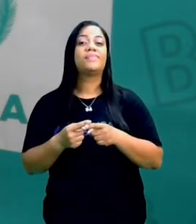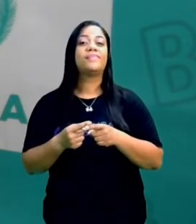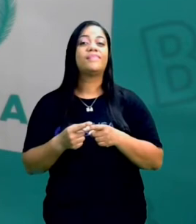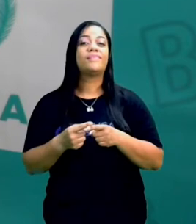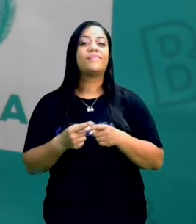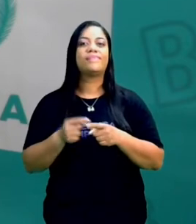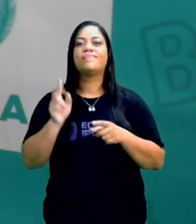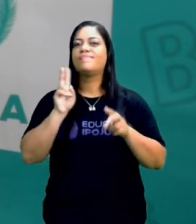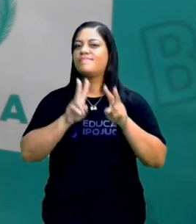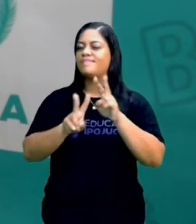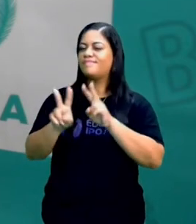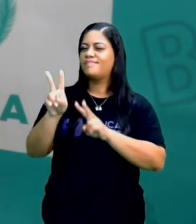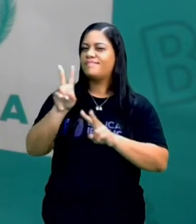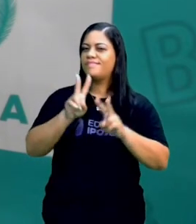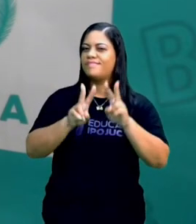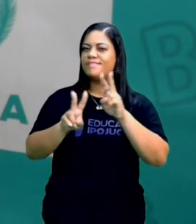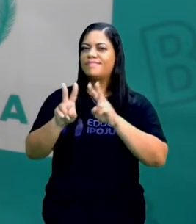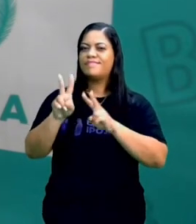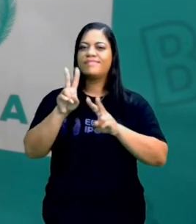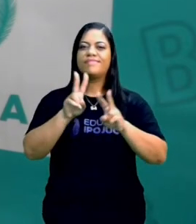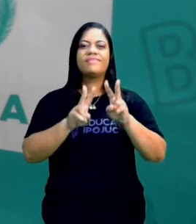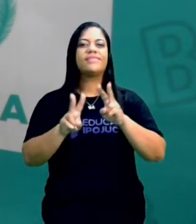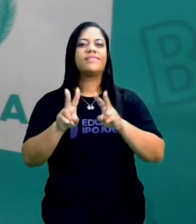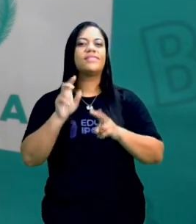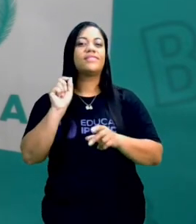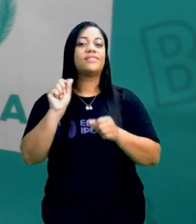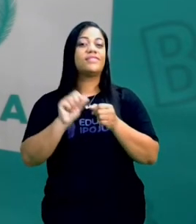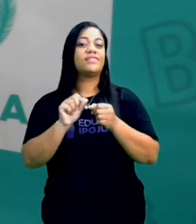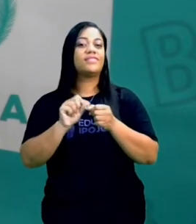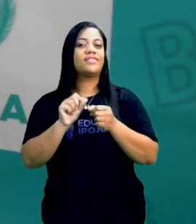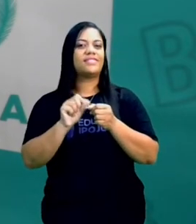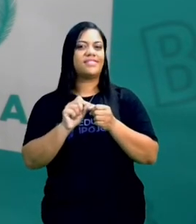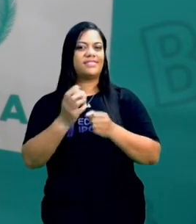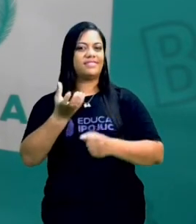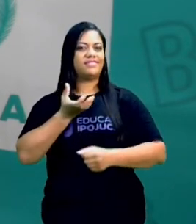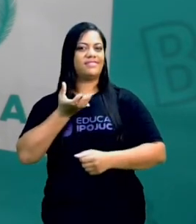sapo estava ali, ó, maquinando o que queria fazer.